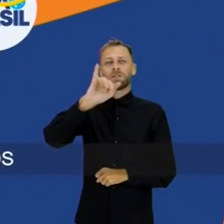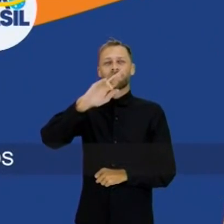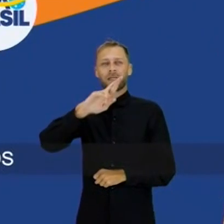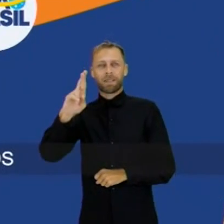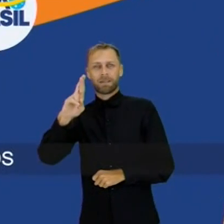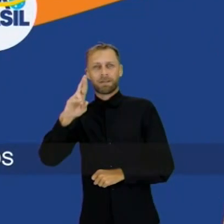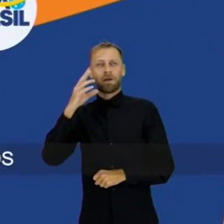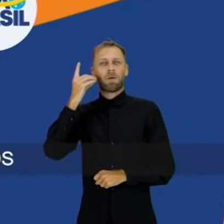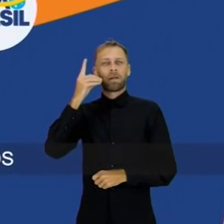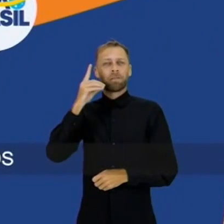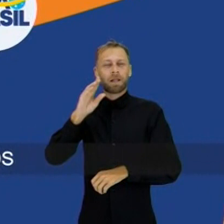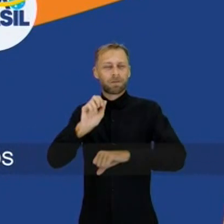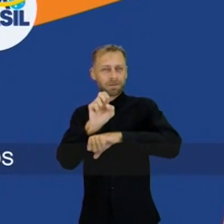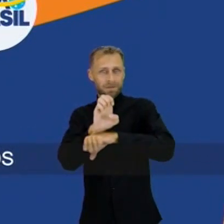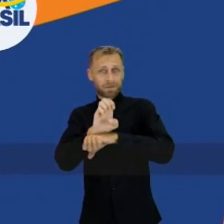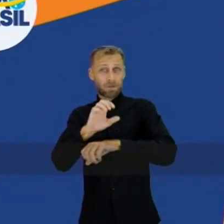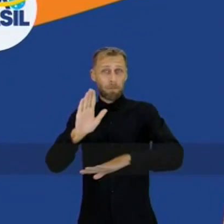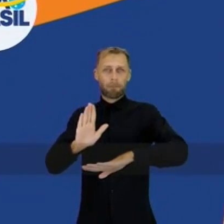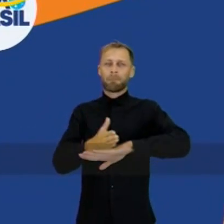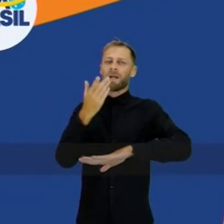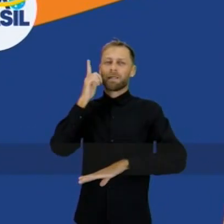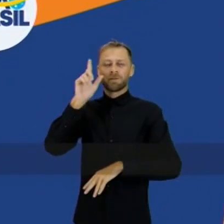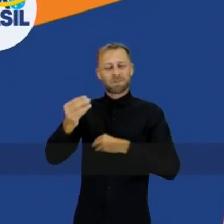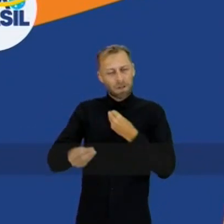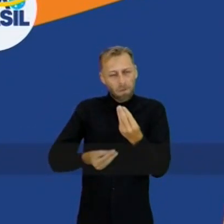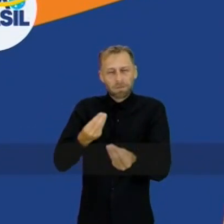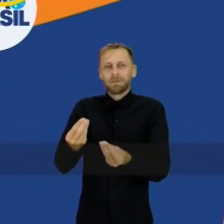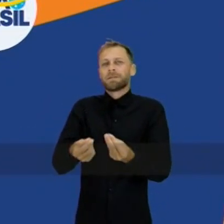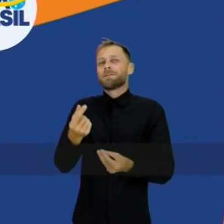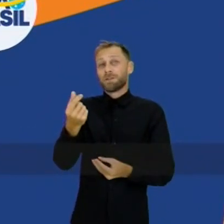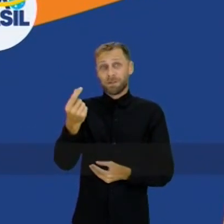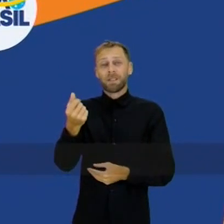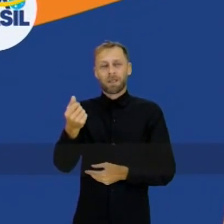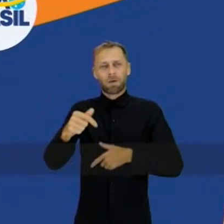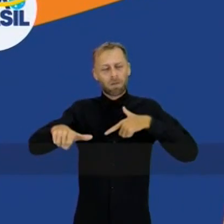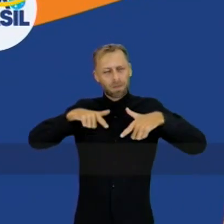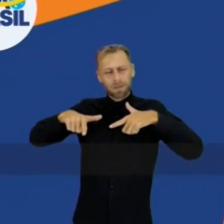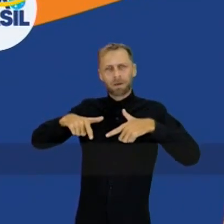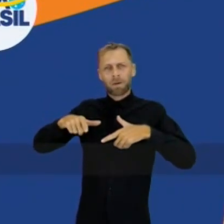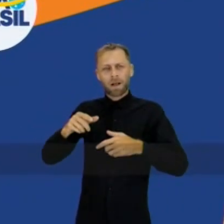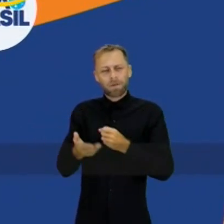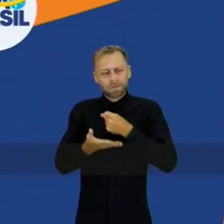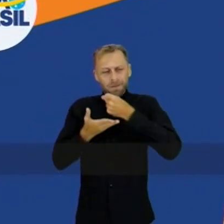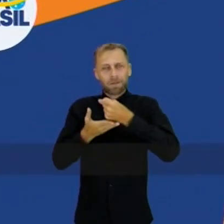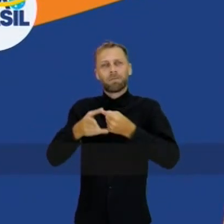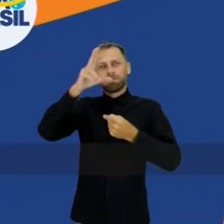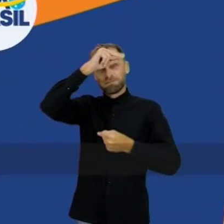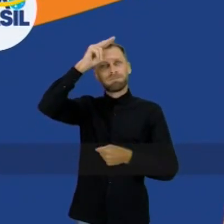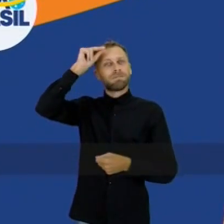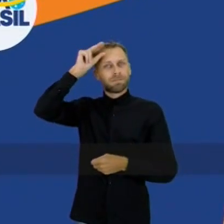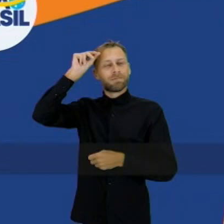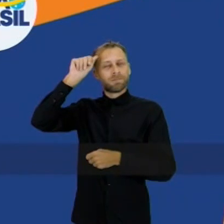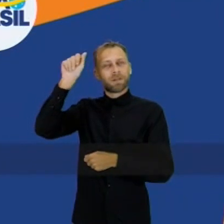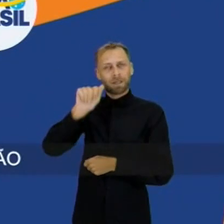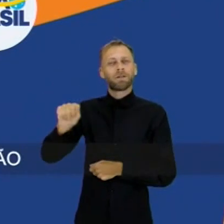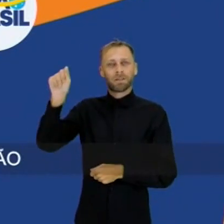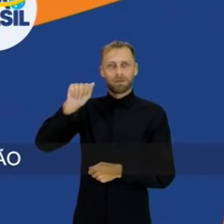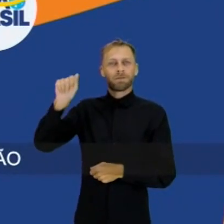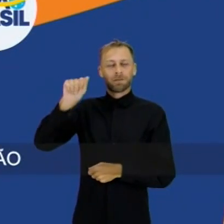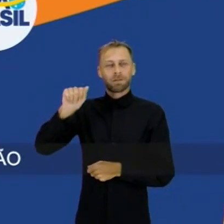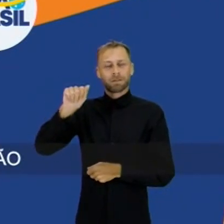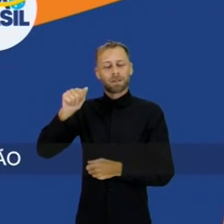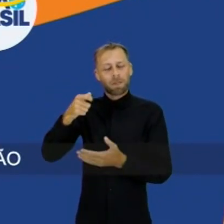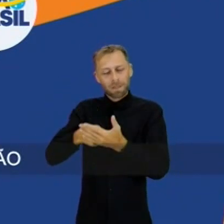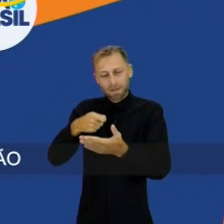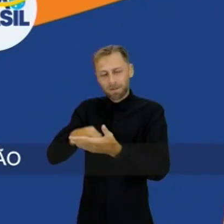estadual campeão na liberação de recursos. Pude desenvolver um trabalho municipalista, apoiando os prefeitos, as associações e as igrejas, na busca